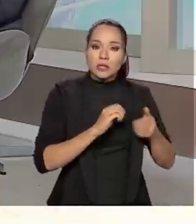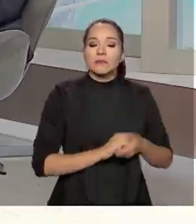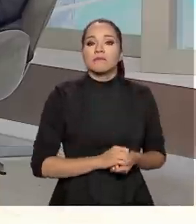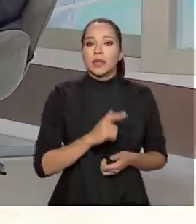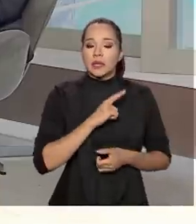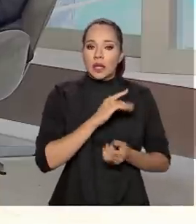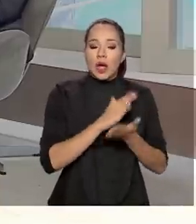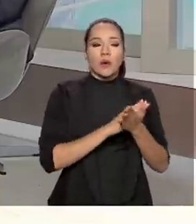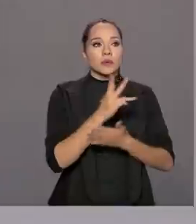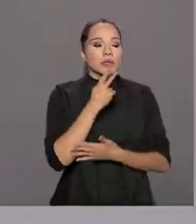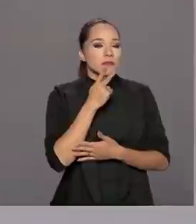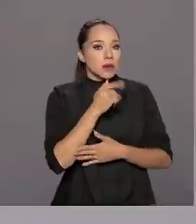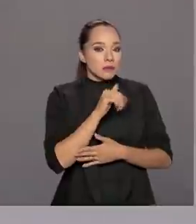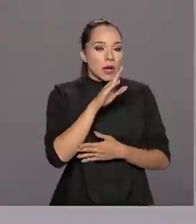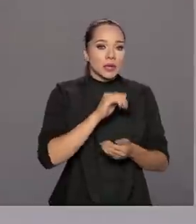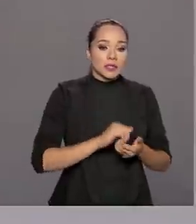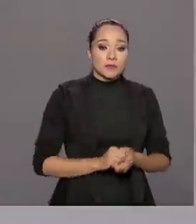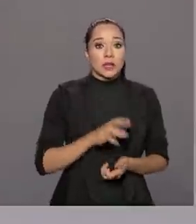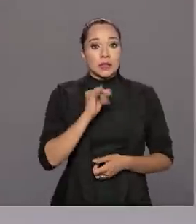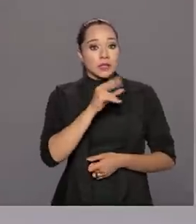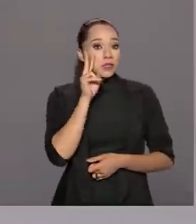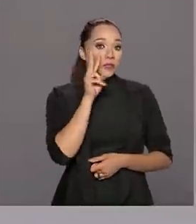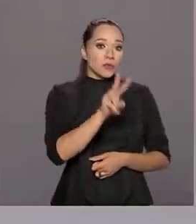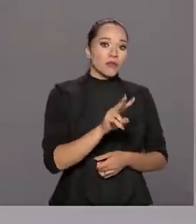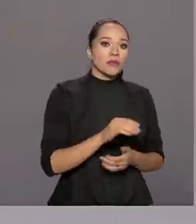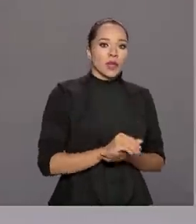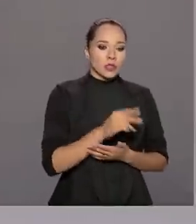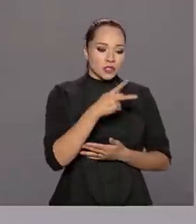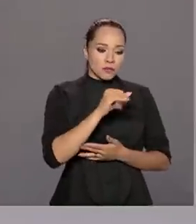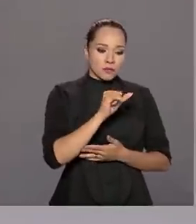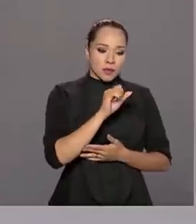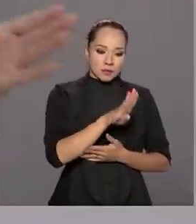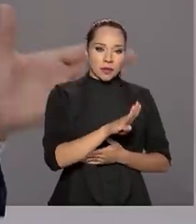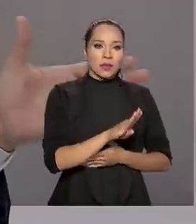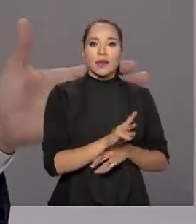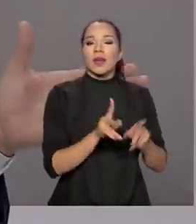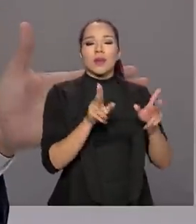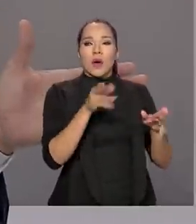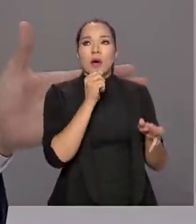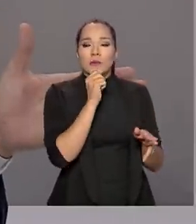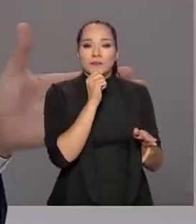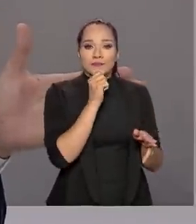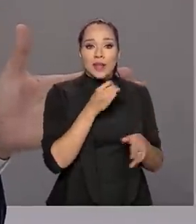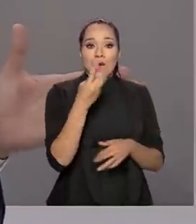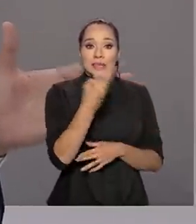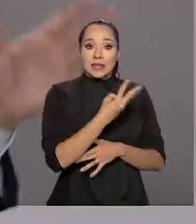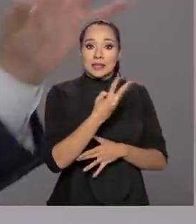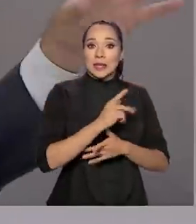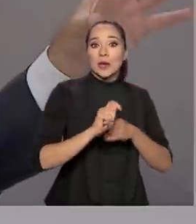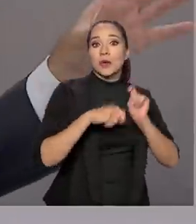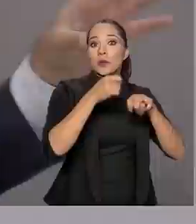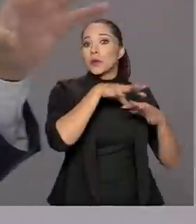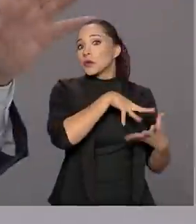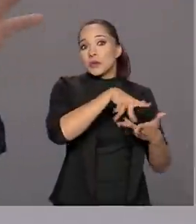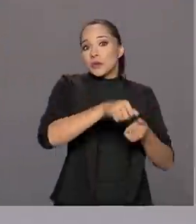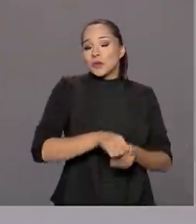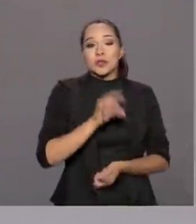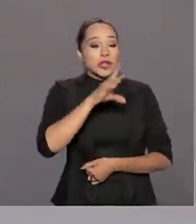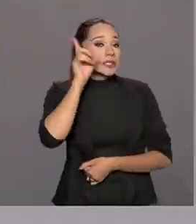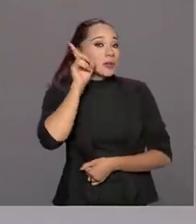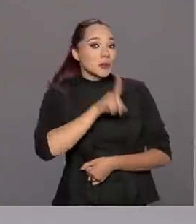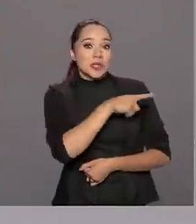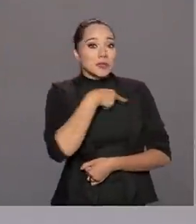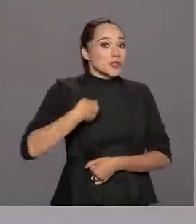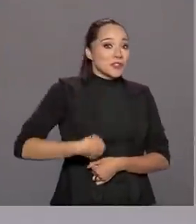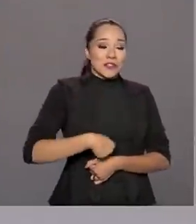que apontam essa cifra. Se a gente for considerar em termos de PIB, seria a terceira economia do mundo. Só os Estados Unidos e